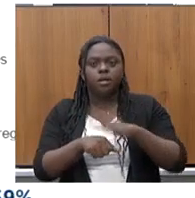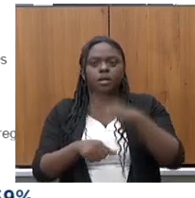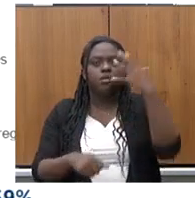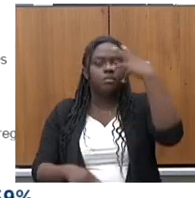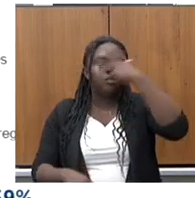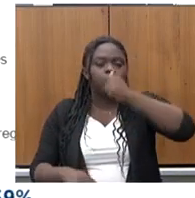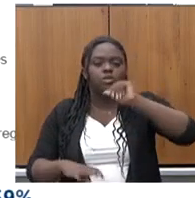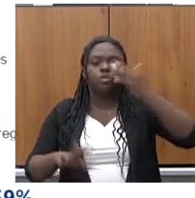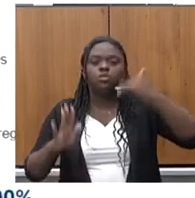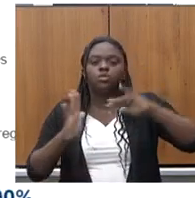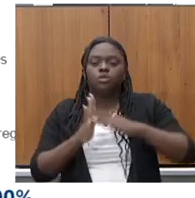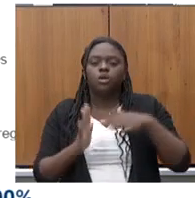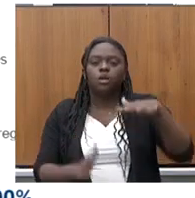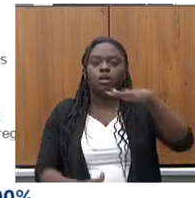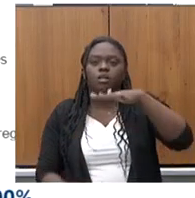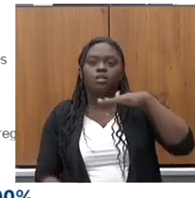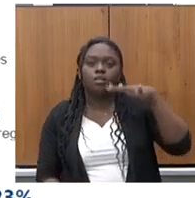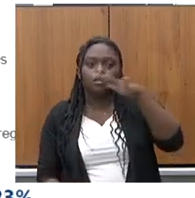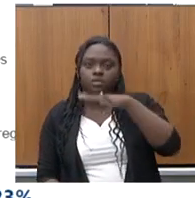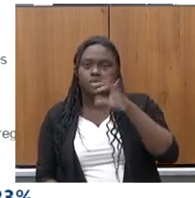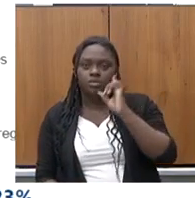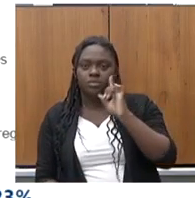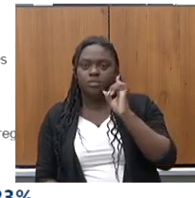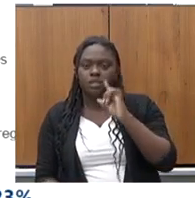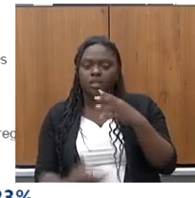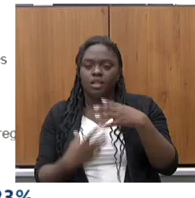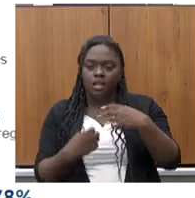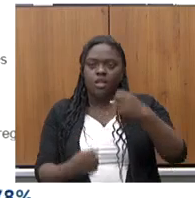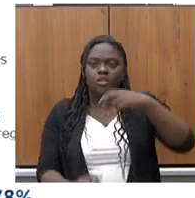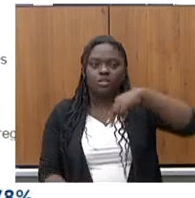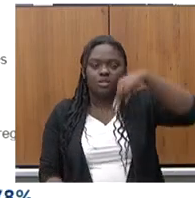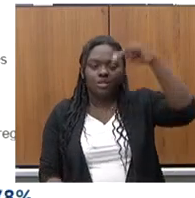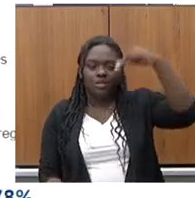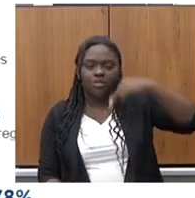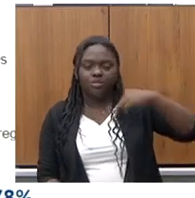todas as regiões de Minas foram contempladas, o Norte, o Nordeste.